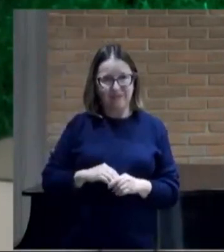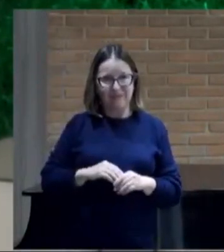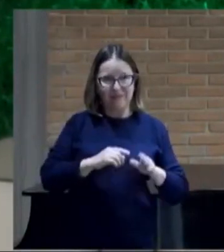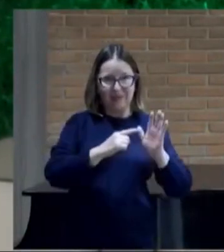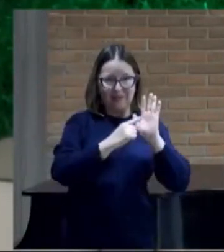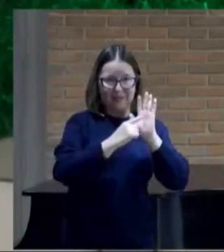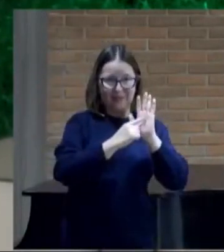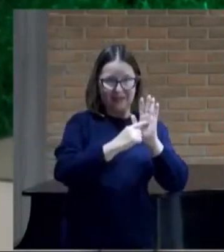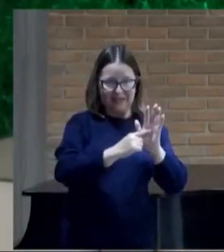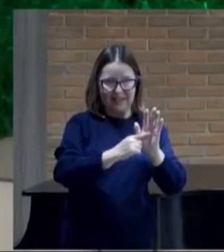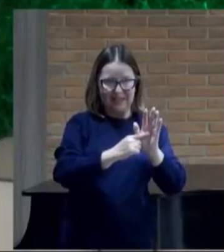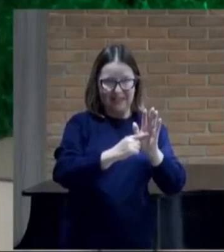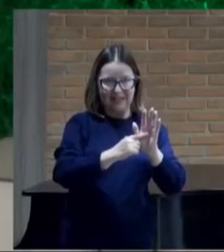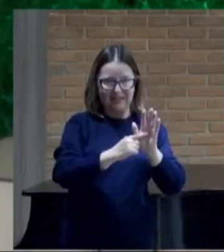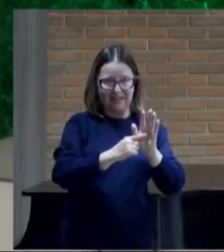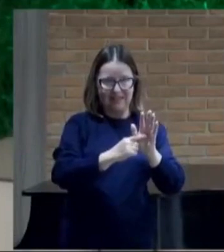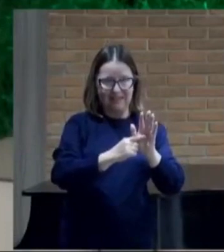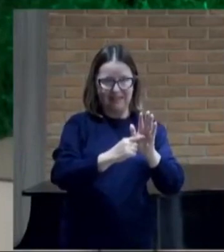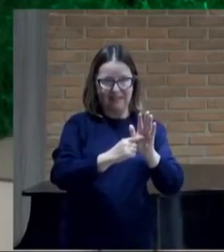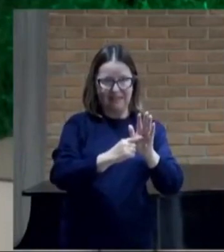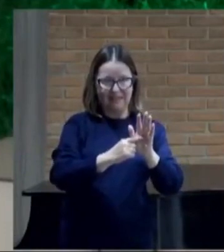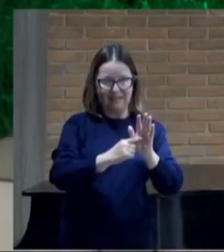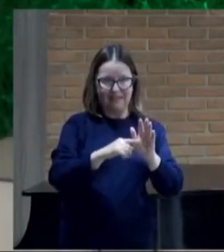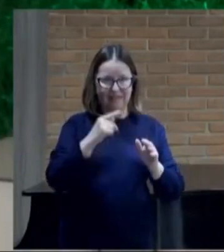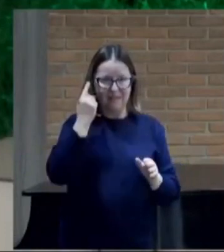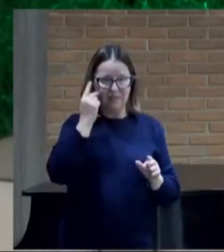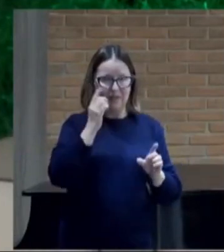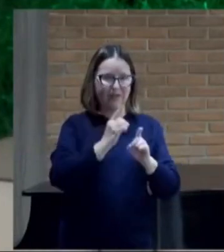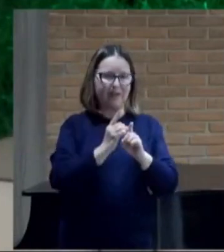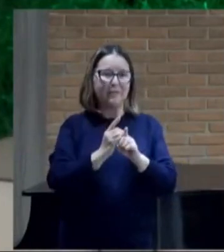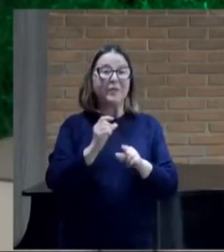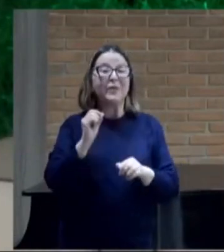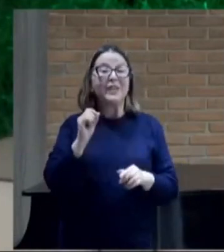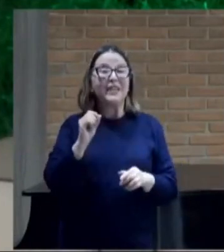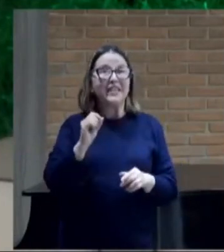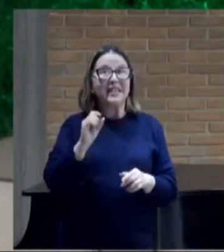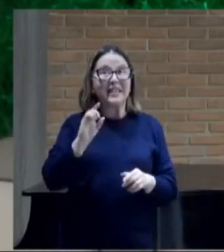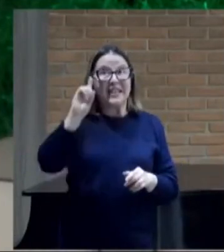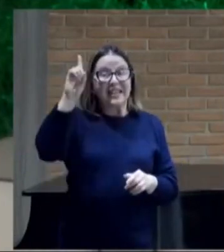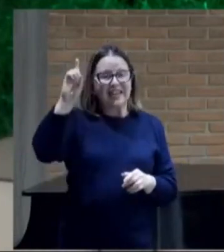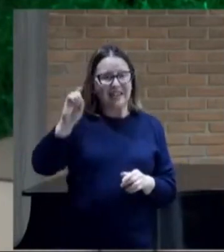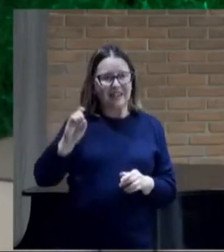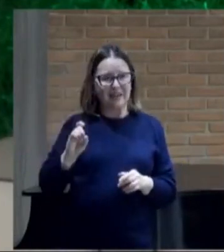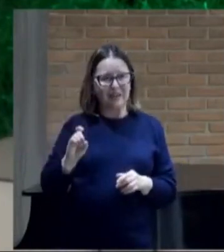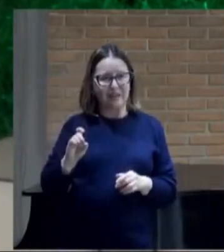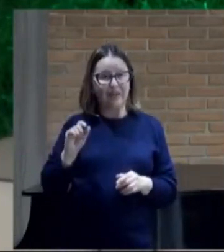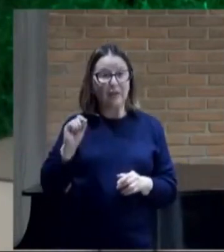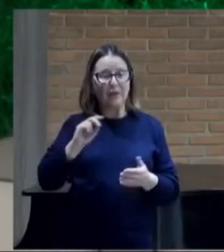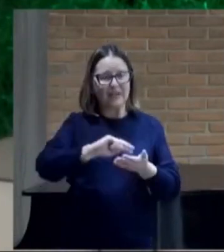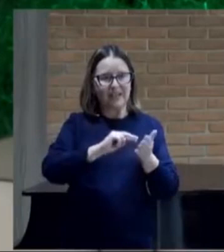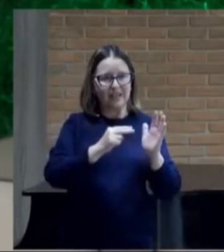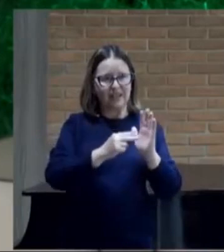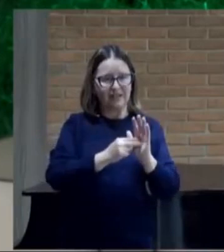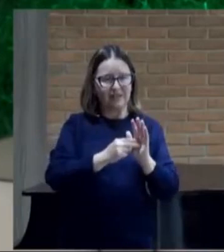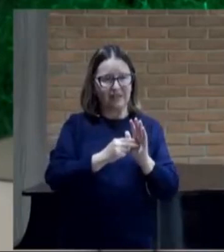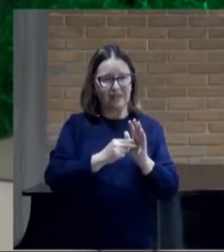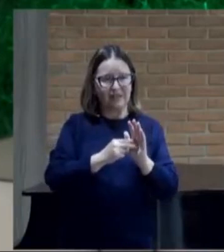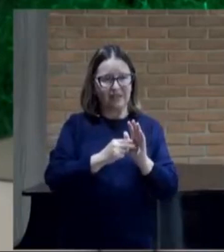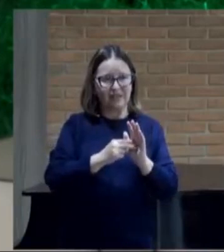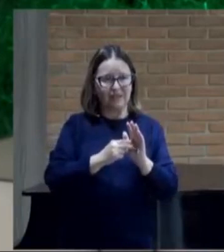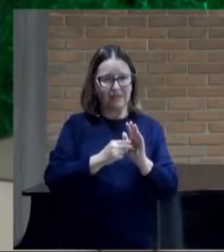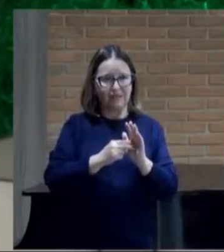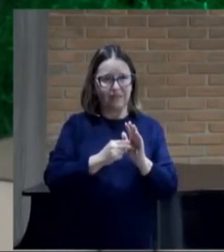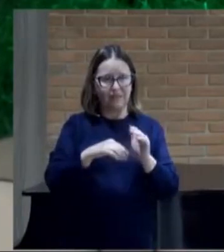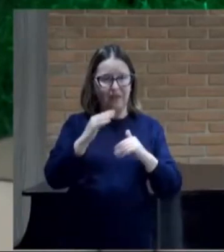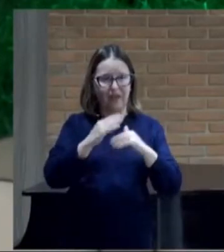Mostrando Os seus discípulos Quem ele é E o que significa A ação Do Espírito